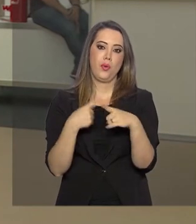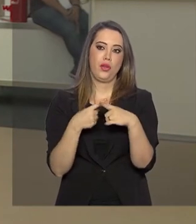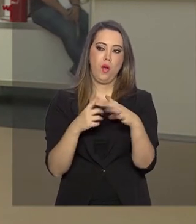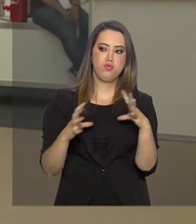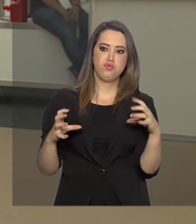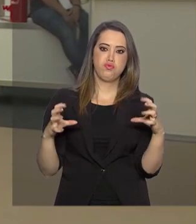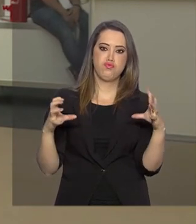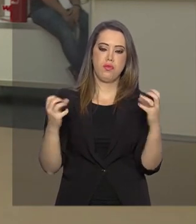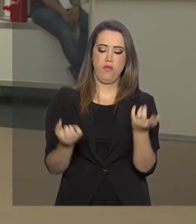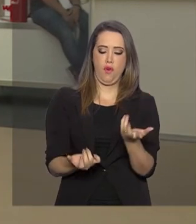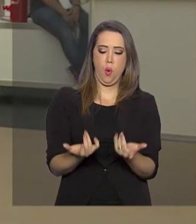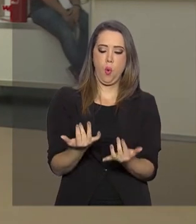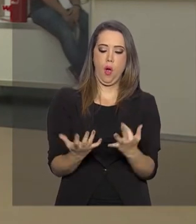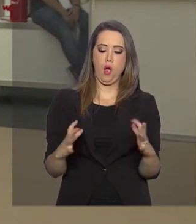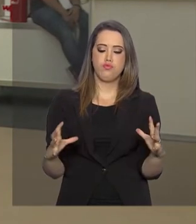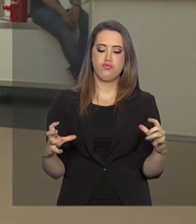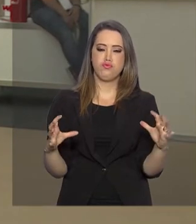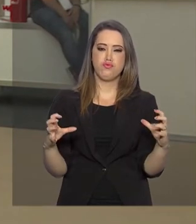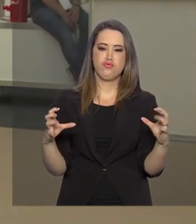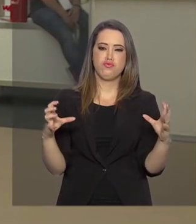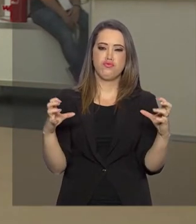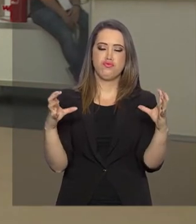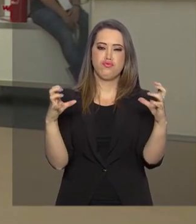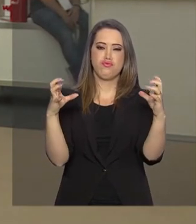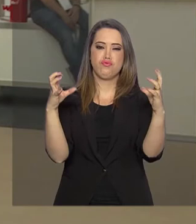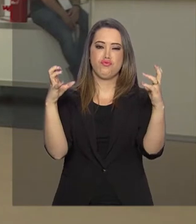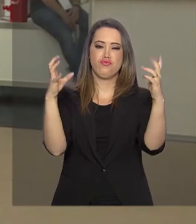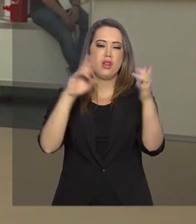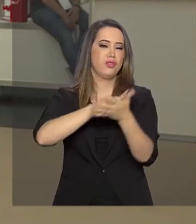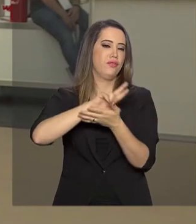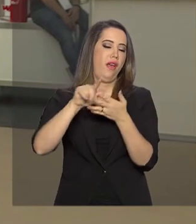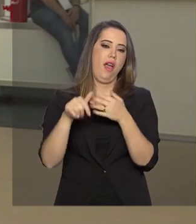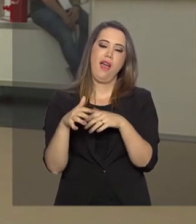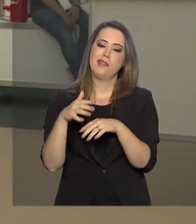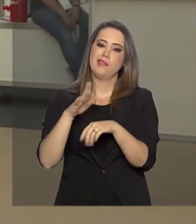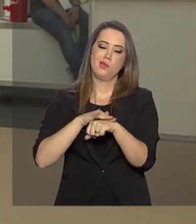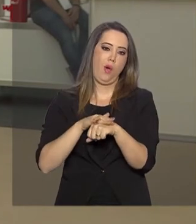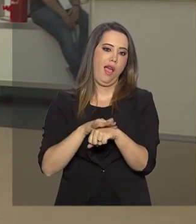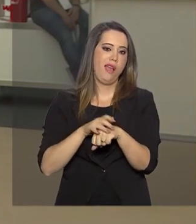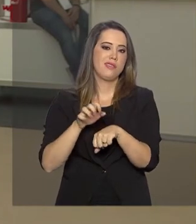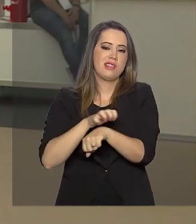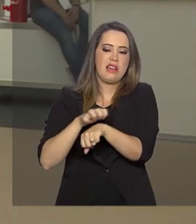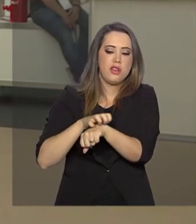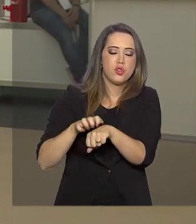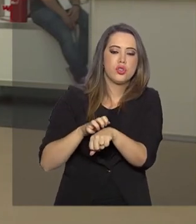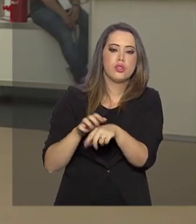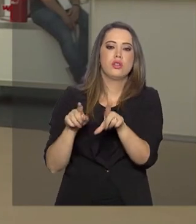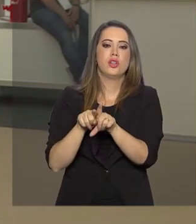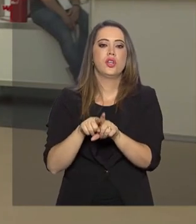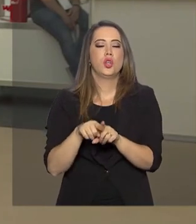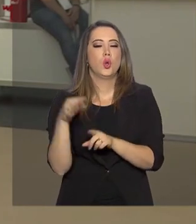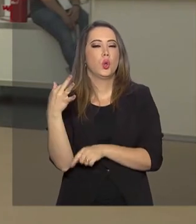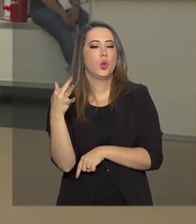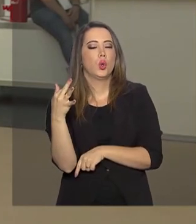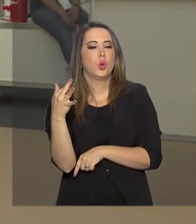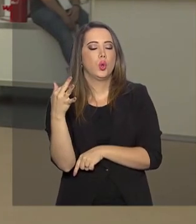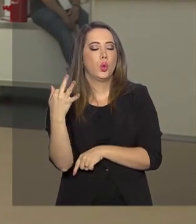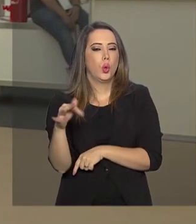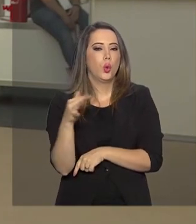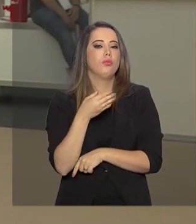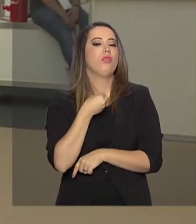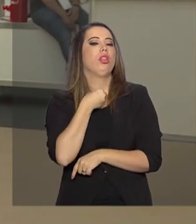doenças nos olhos, como conjuntivites, irritações, tonturas, dores de cabeça e dores de garganta, em casos mais graves,